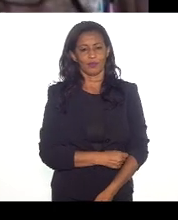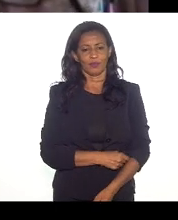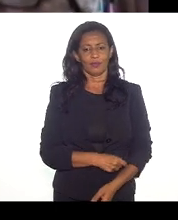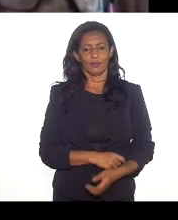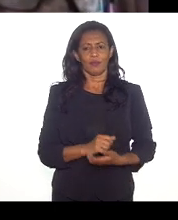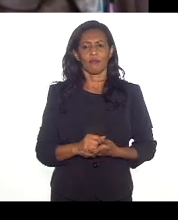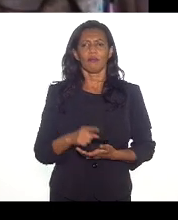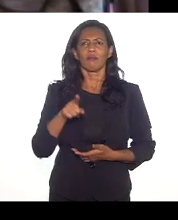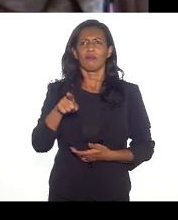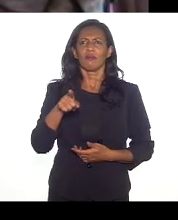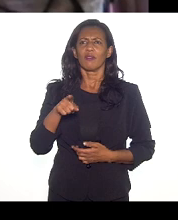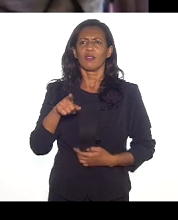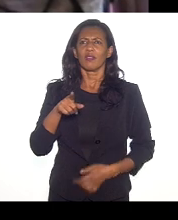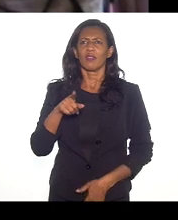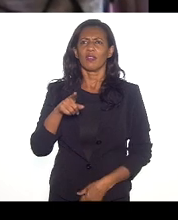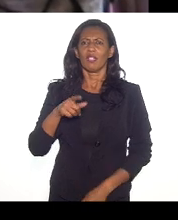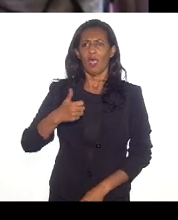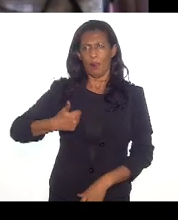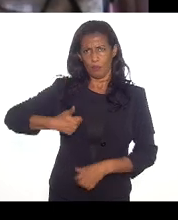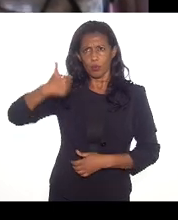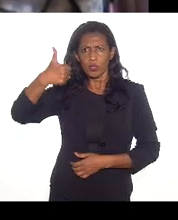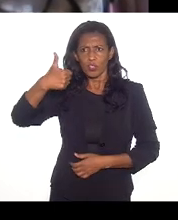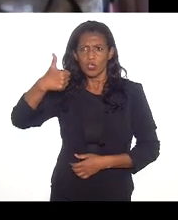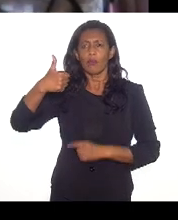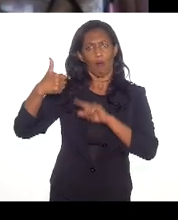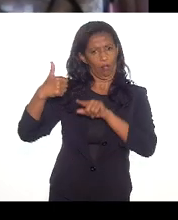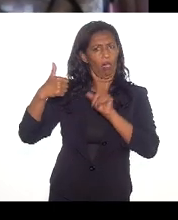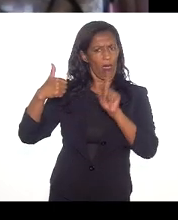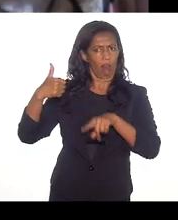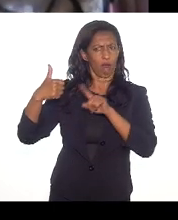positivo? É saldo positivo. Tá.